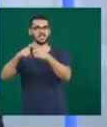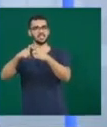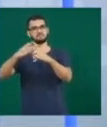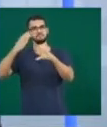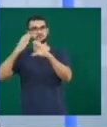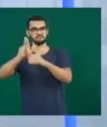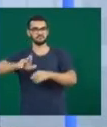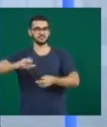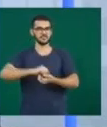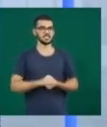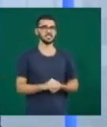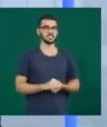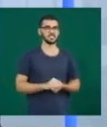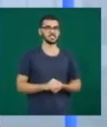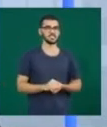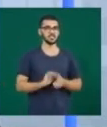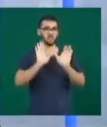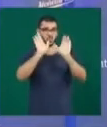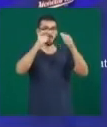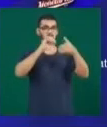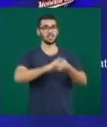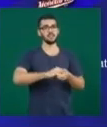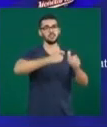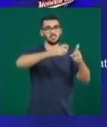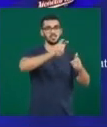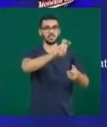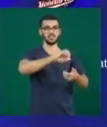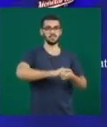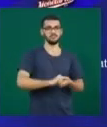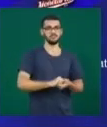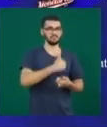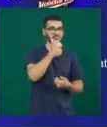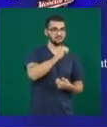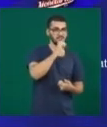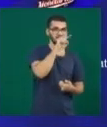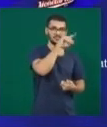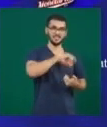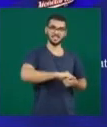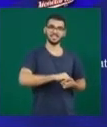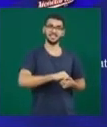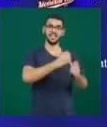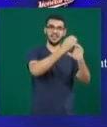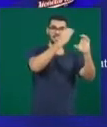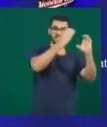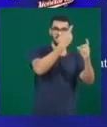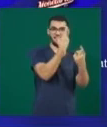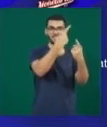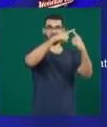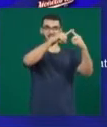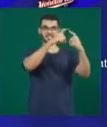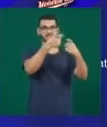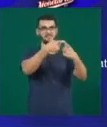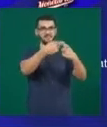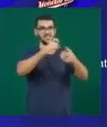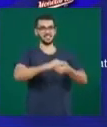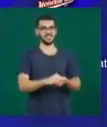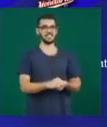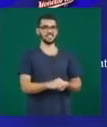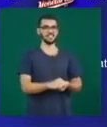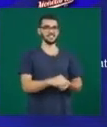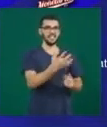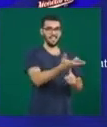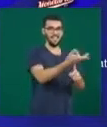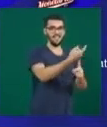jogos de vôlei acontecem no ginásio 5. No feminino, a Engenharia de Uberlândia joga contra a Medicina e a Atlética Arte